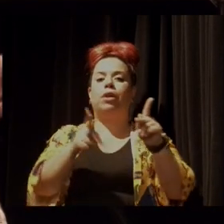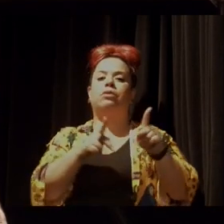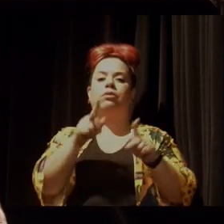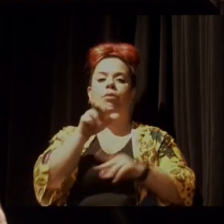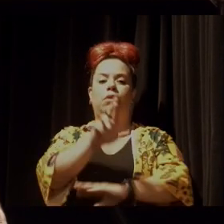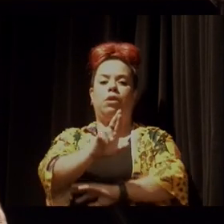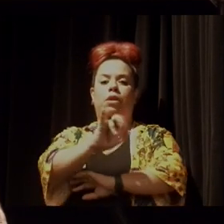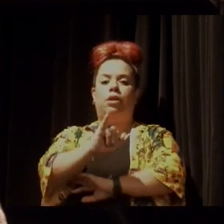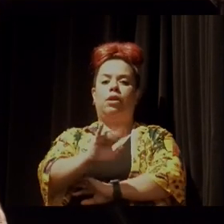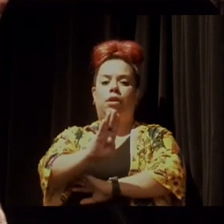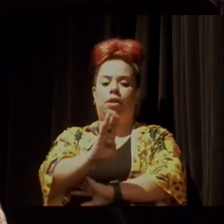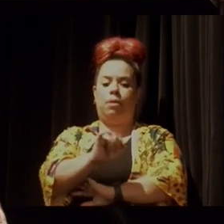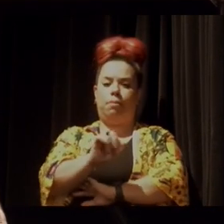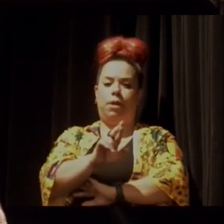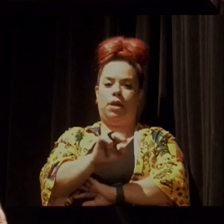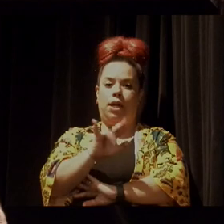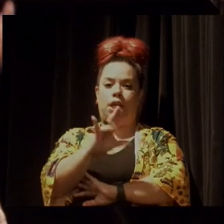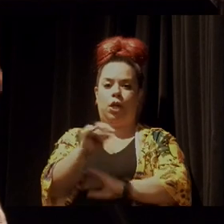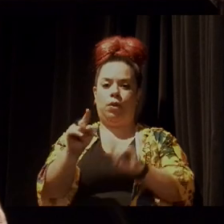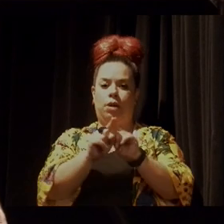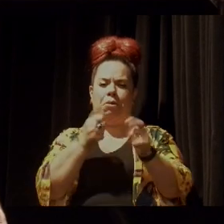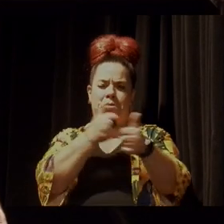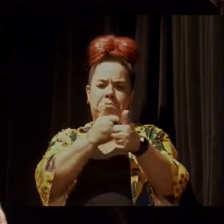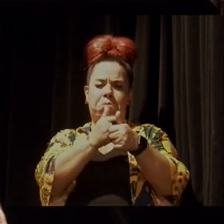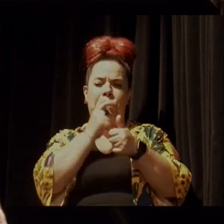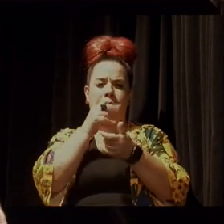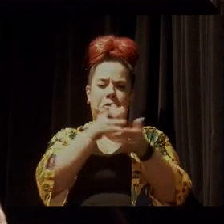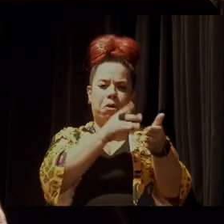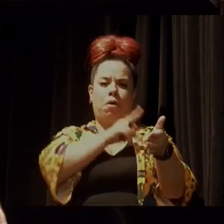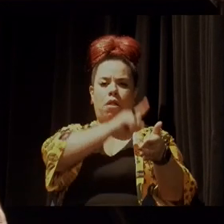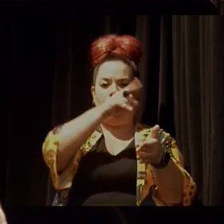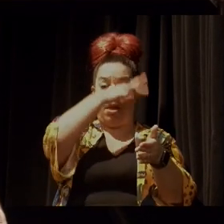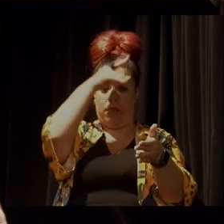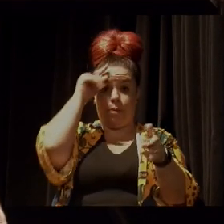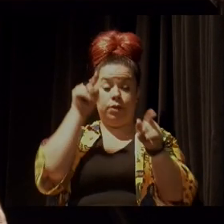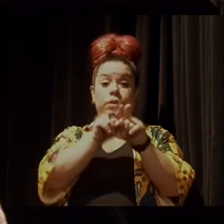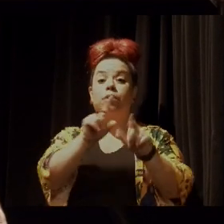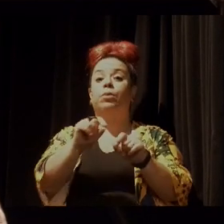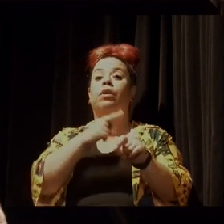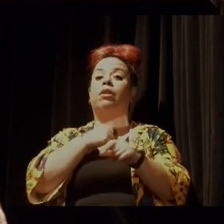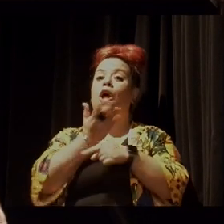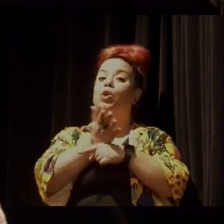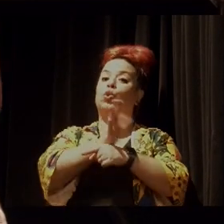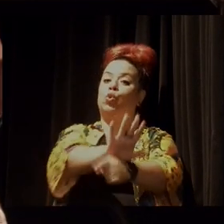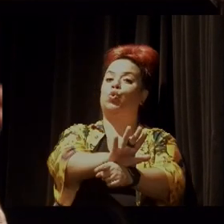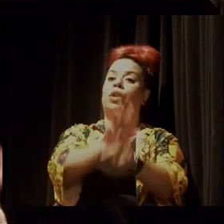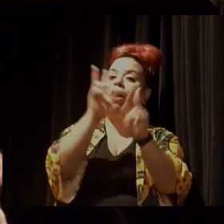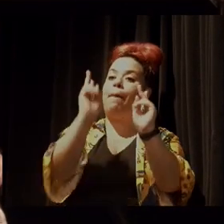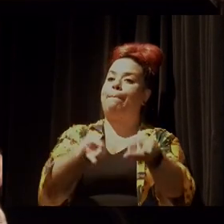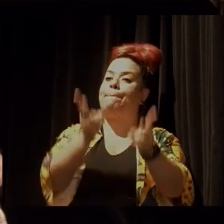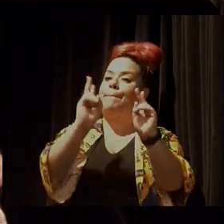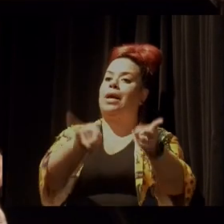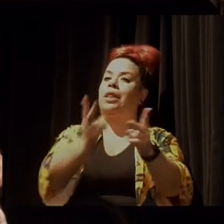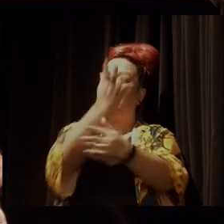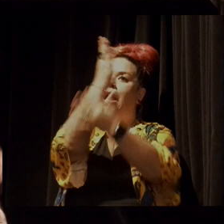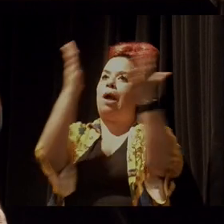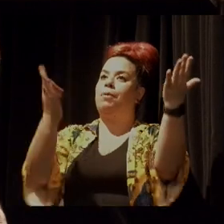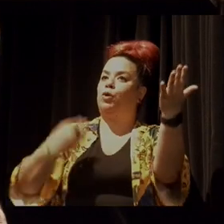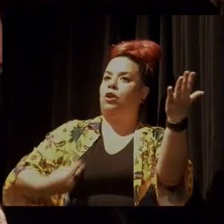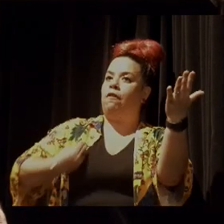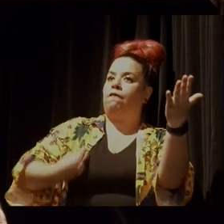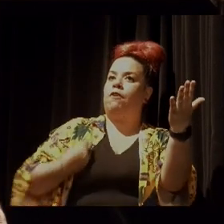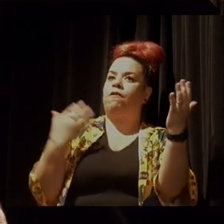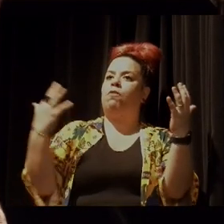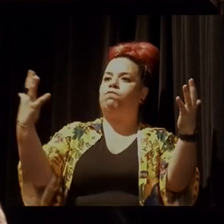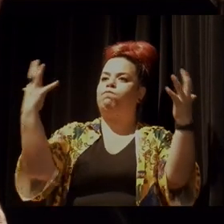ajudam nessa resistência, ajudam a manter essa Amazônia viva e de pé, o que